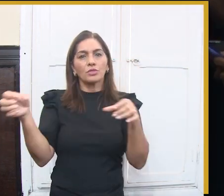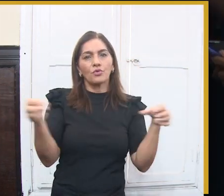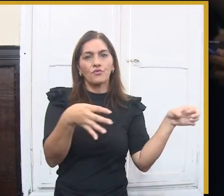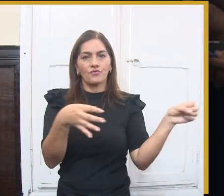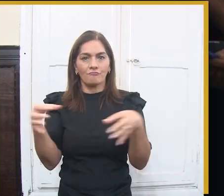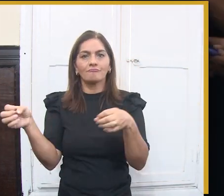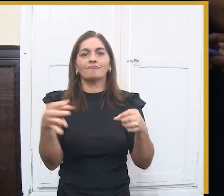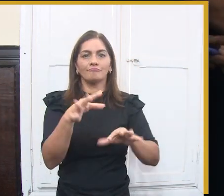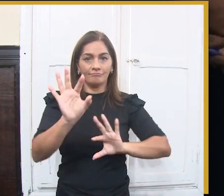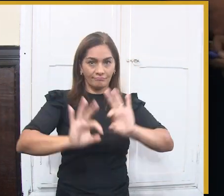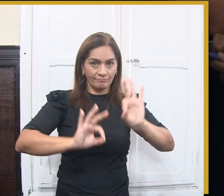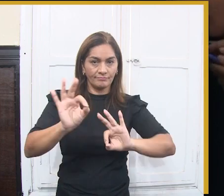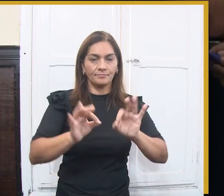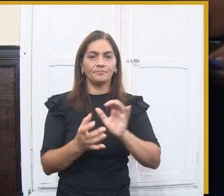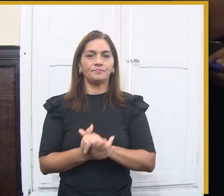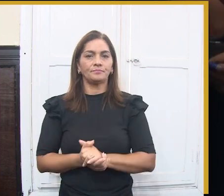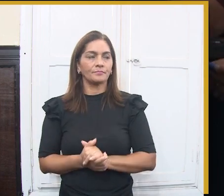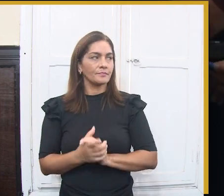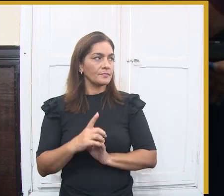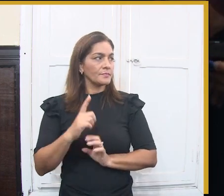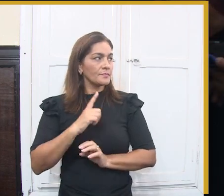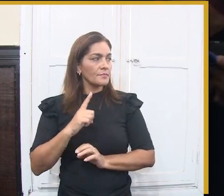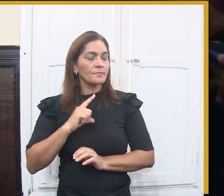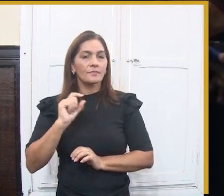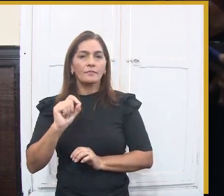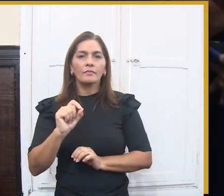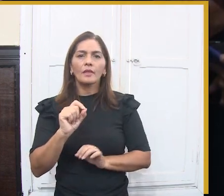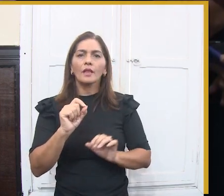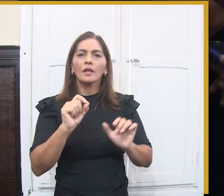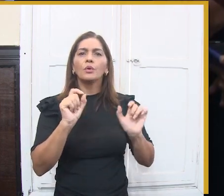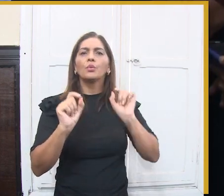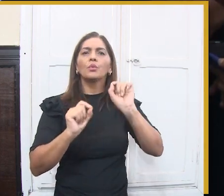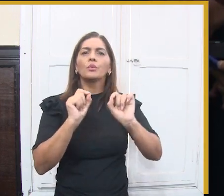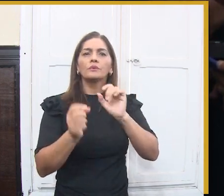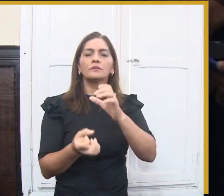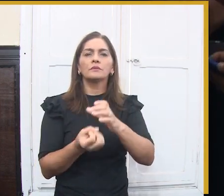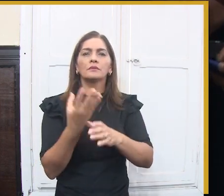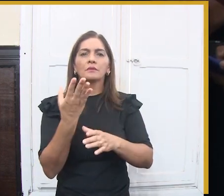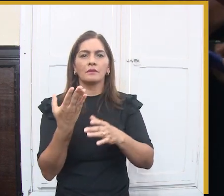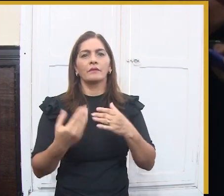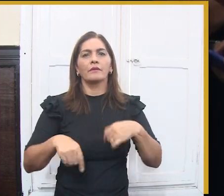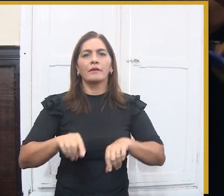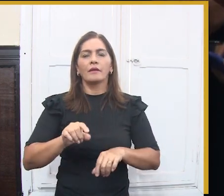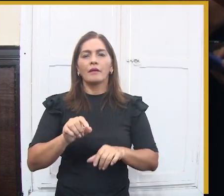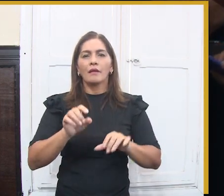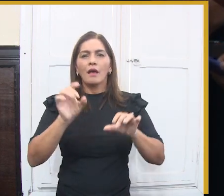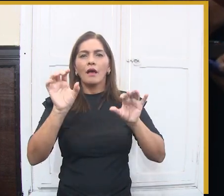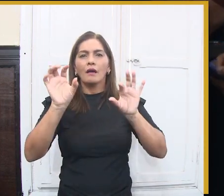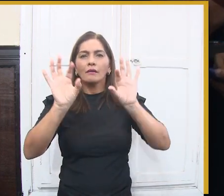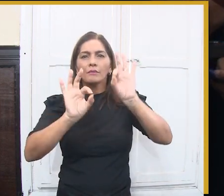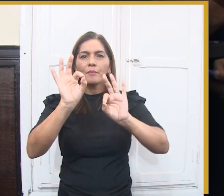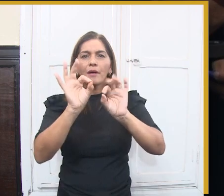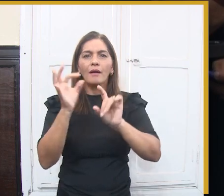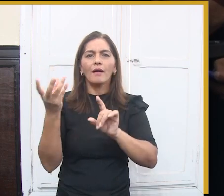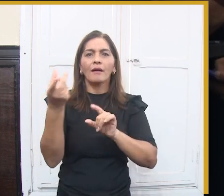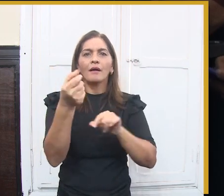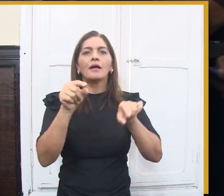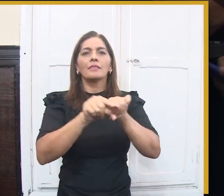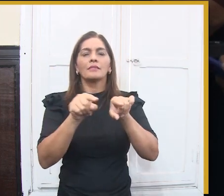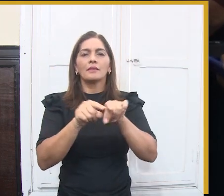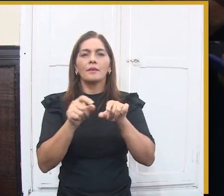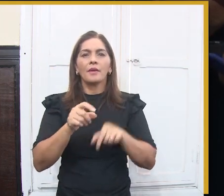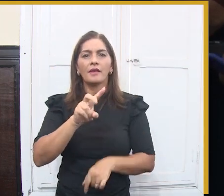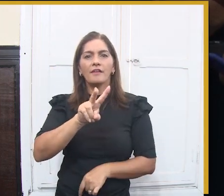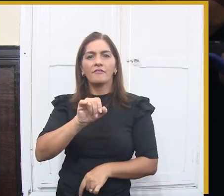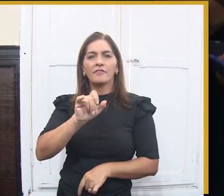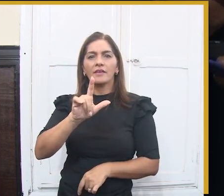tirar uma foto os turistas que vão também poder, a partir daqui do calçadão, ver um show de drone, ver um bocado de coisa